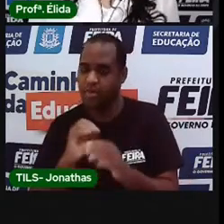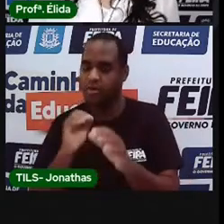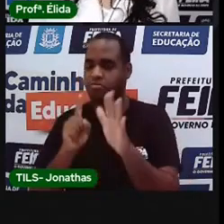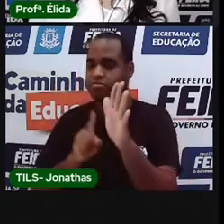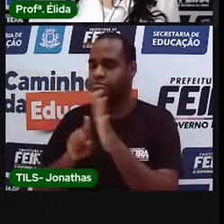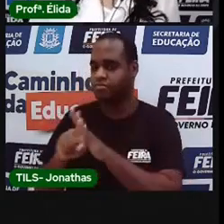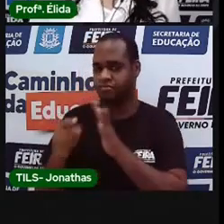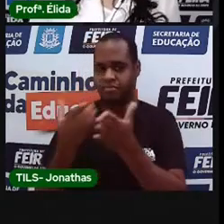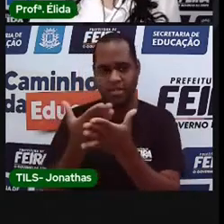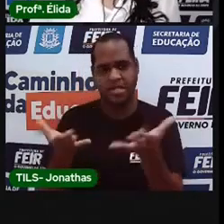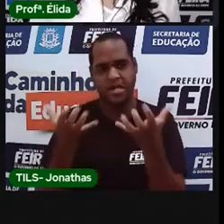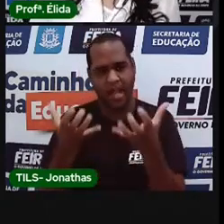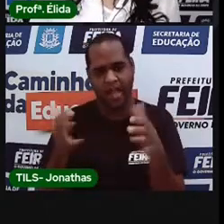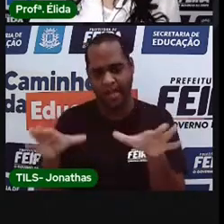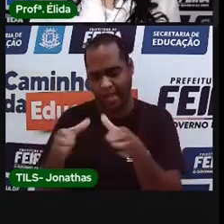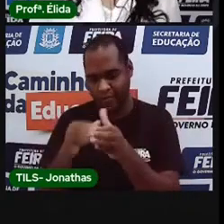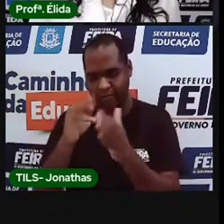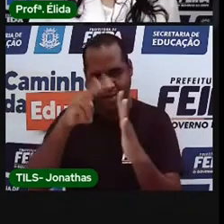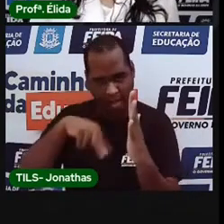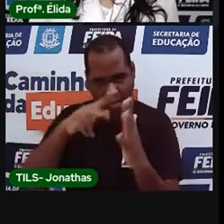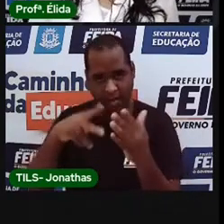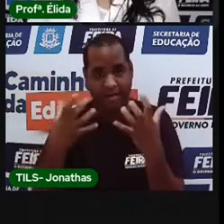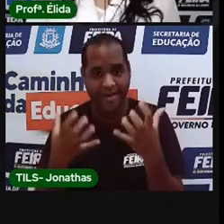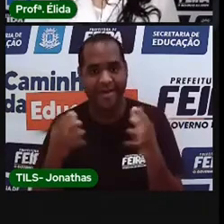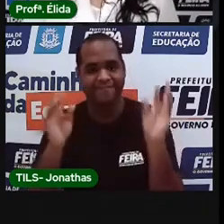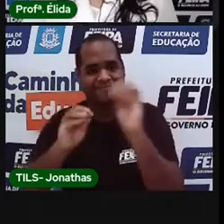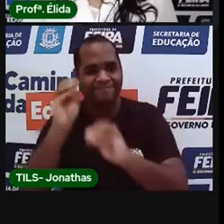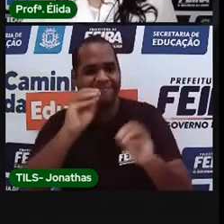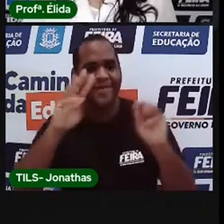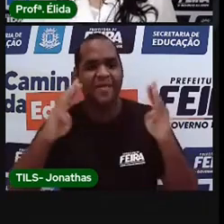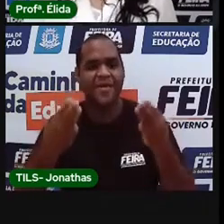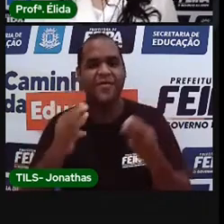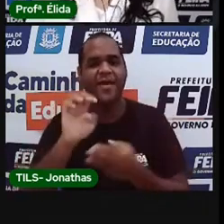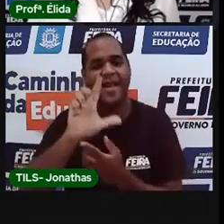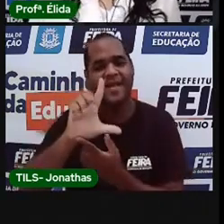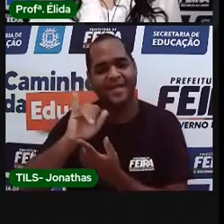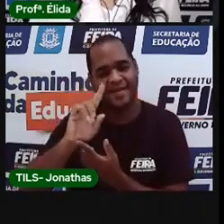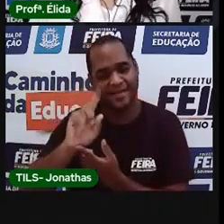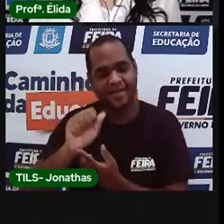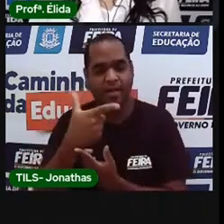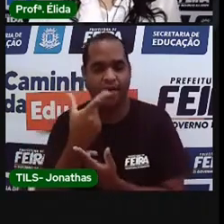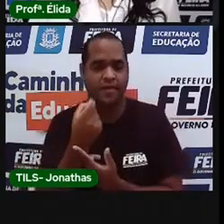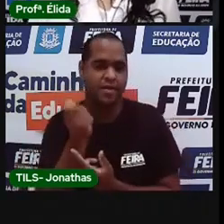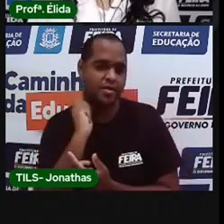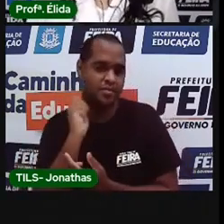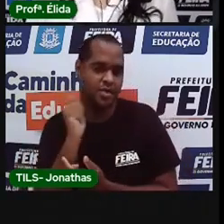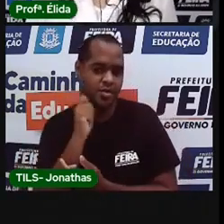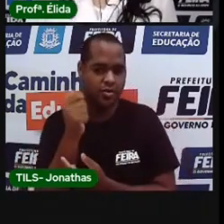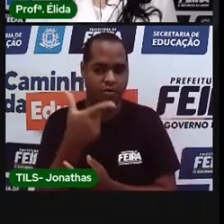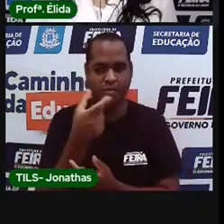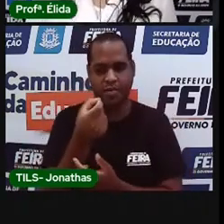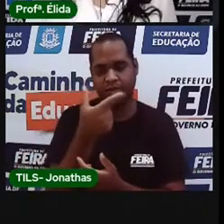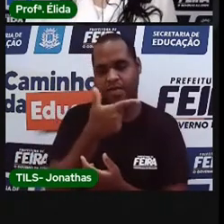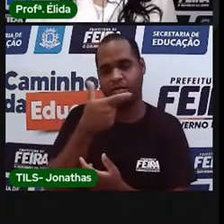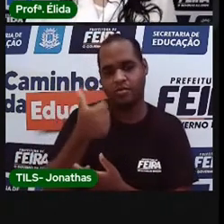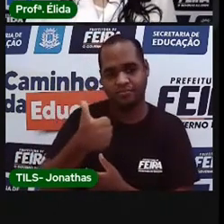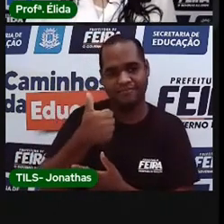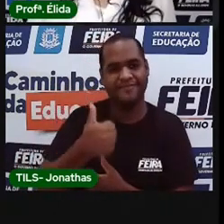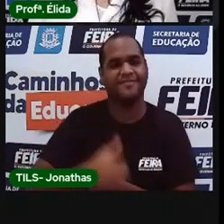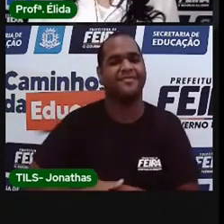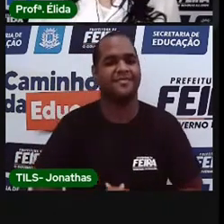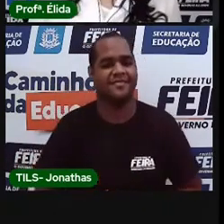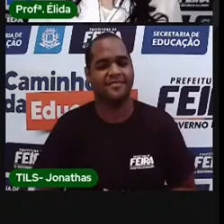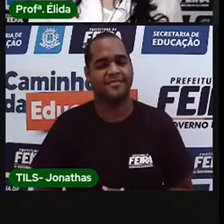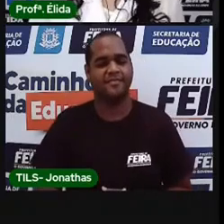também irá fazer parte do nosso clube. Mil beijos, Pró Hélida, 20 de abril de 2021.